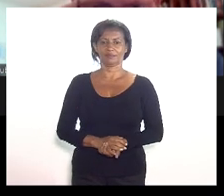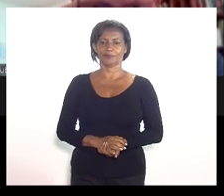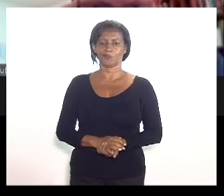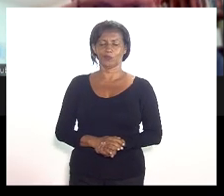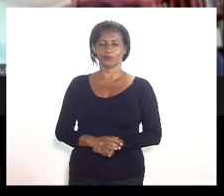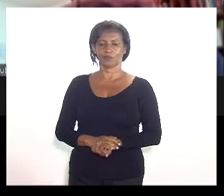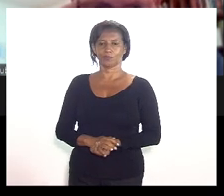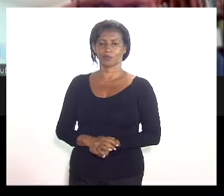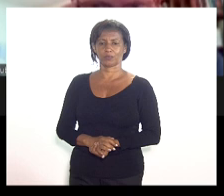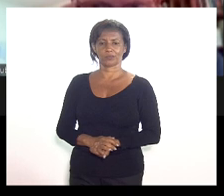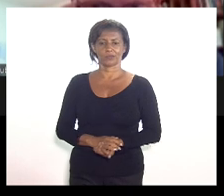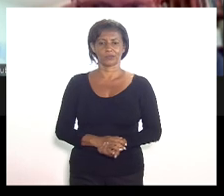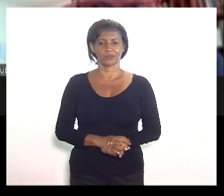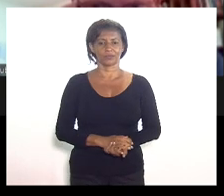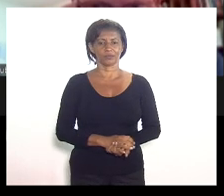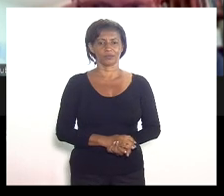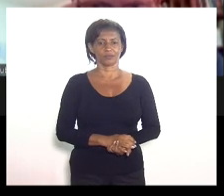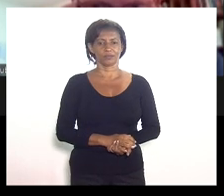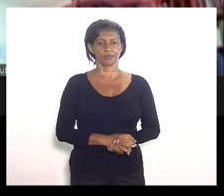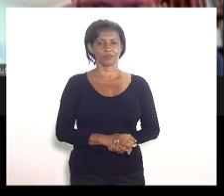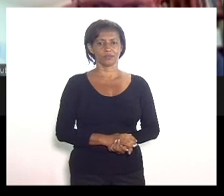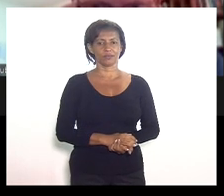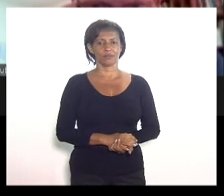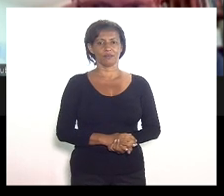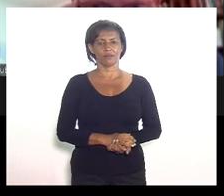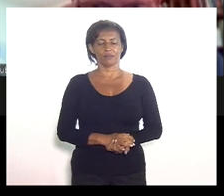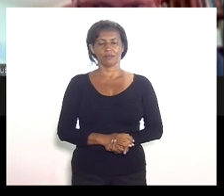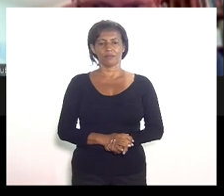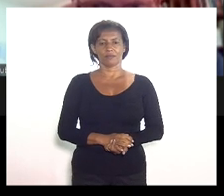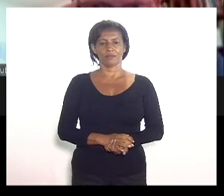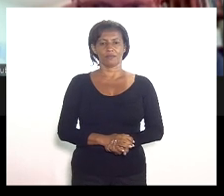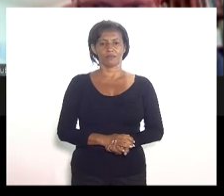Porque a favorável com subemenda glutinativa 1 e 6.